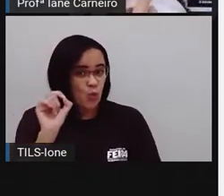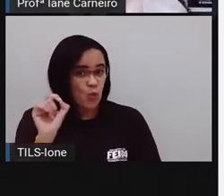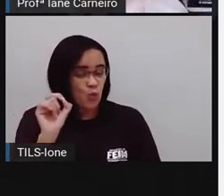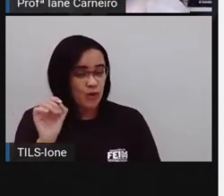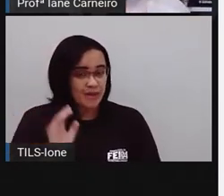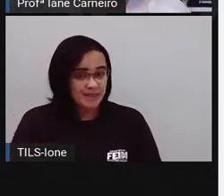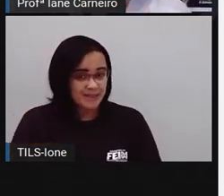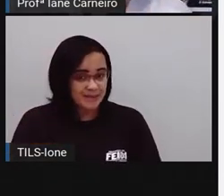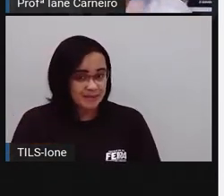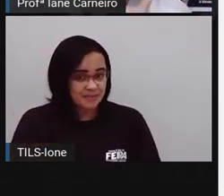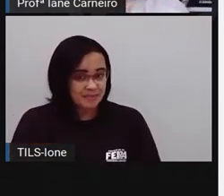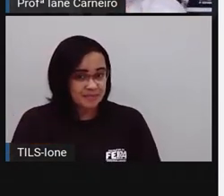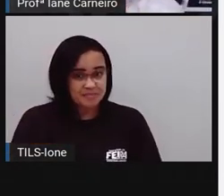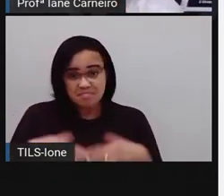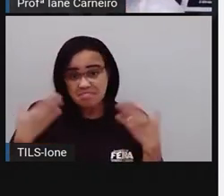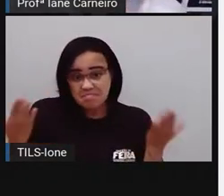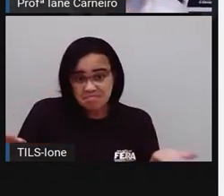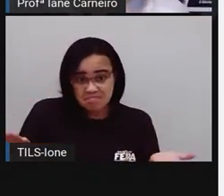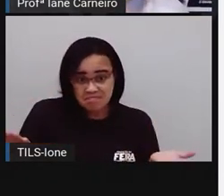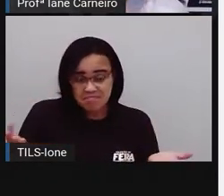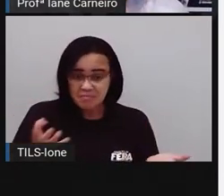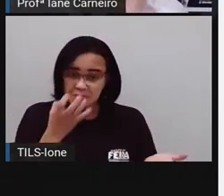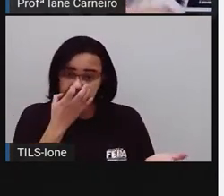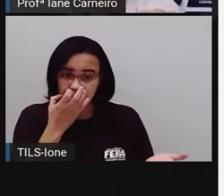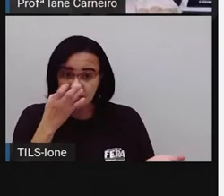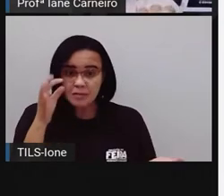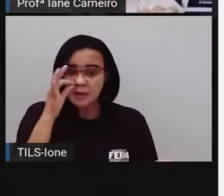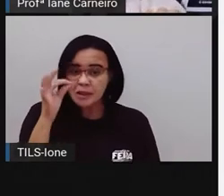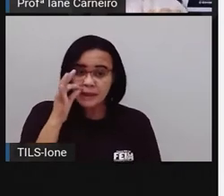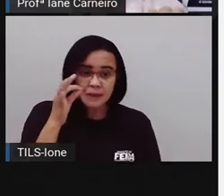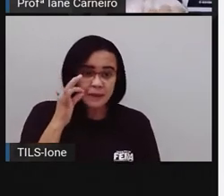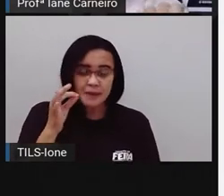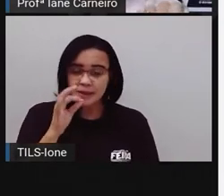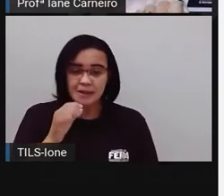o corvo, não é o gato e não é o cão. Quem é que nasce?